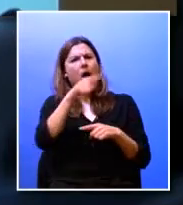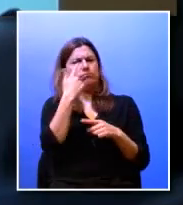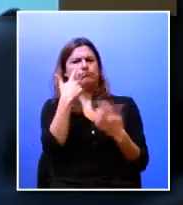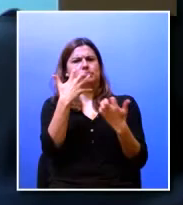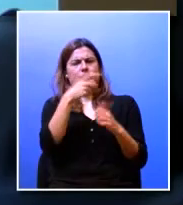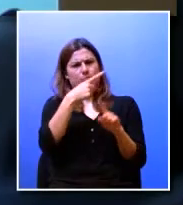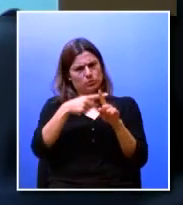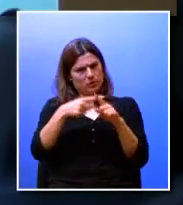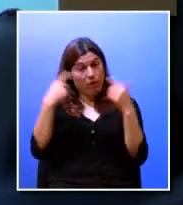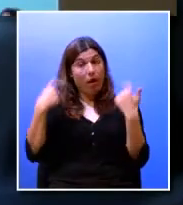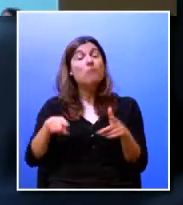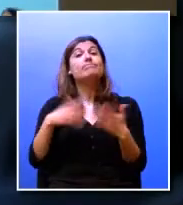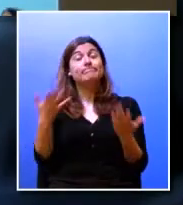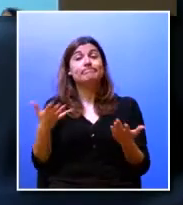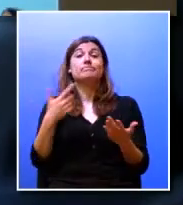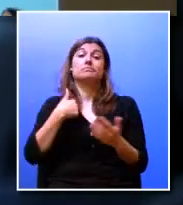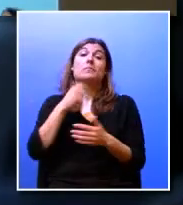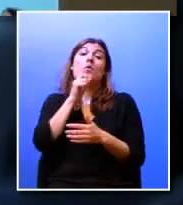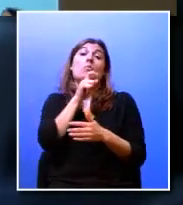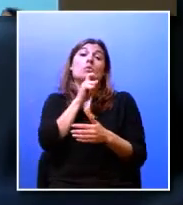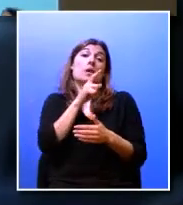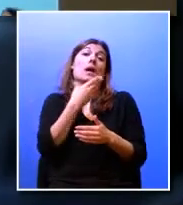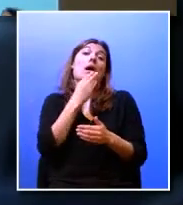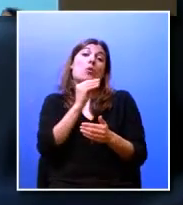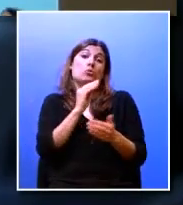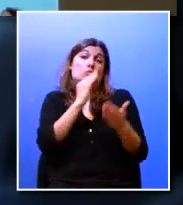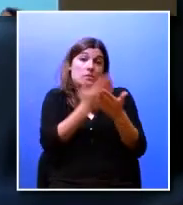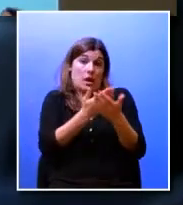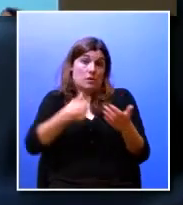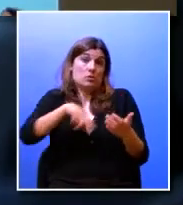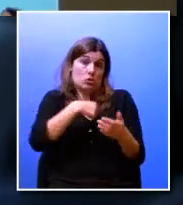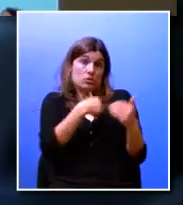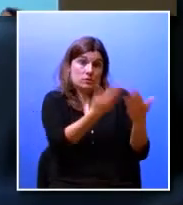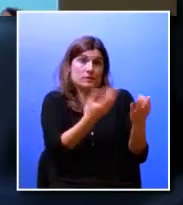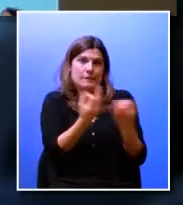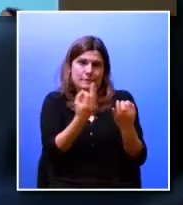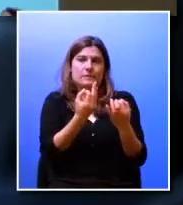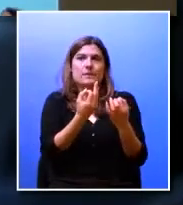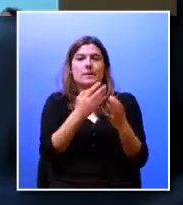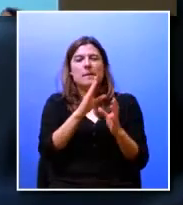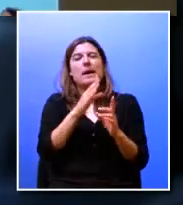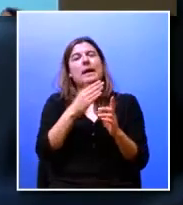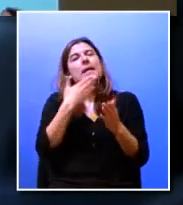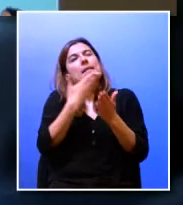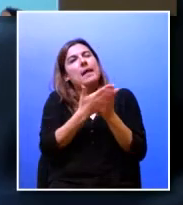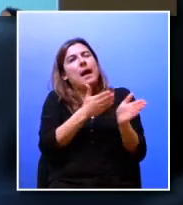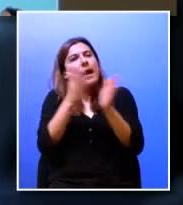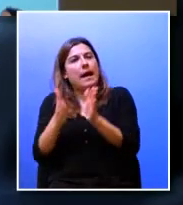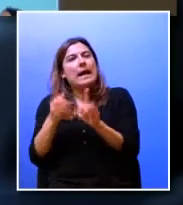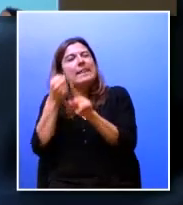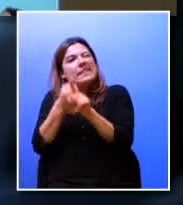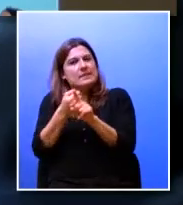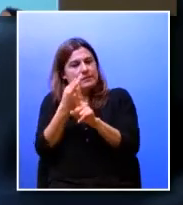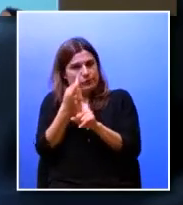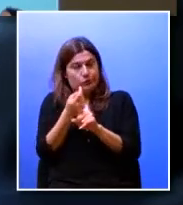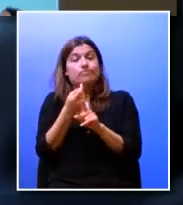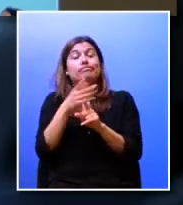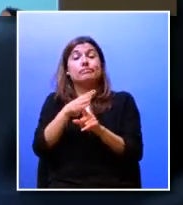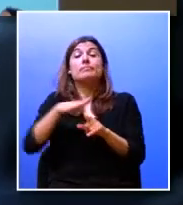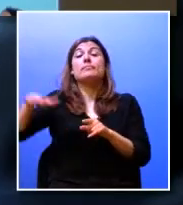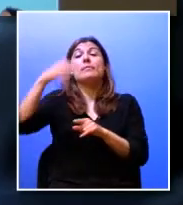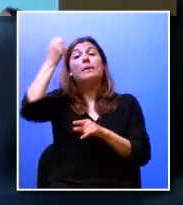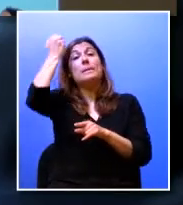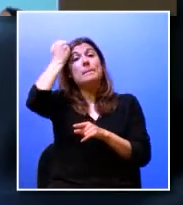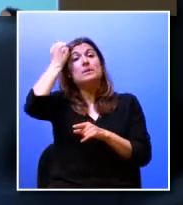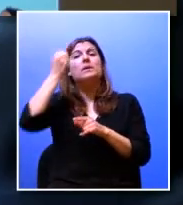oportunidade que nós damos aos nossos alunos envolve com ela também alguns desafios no caso particular do mestrado de